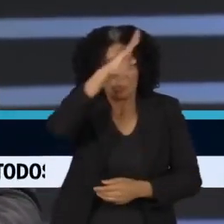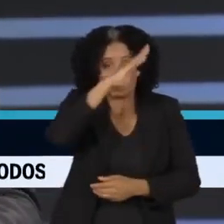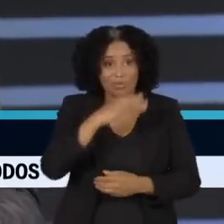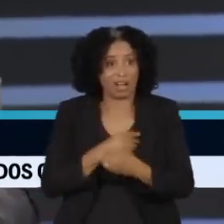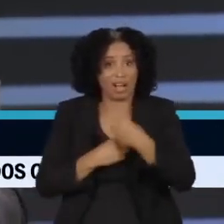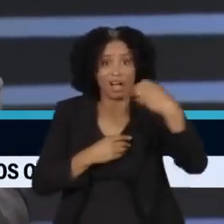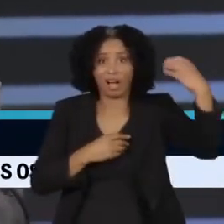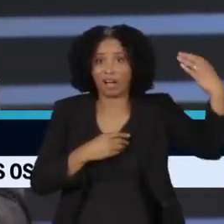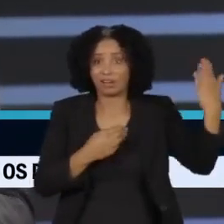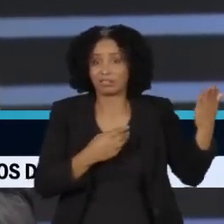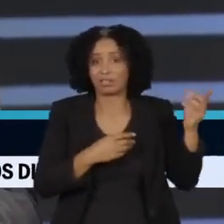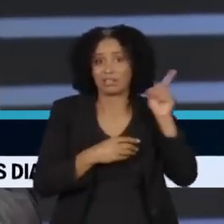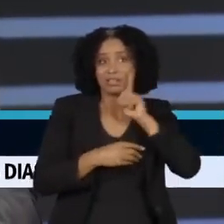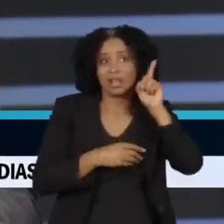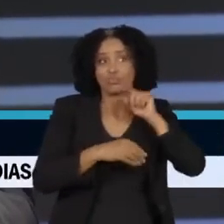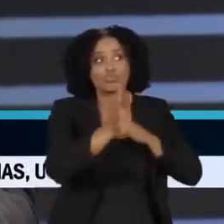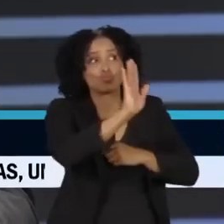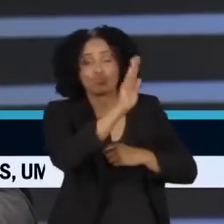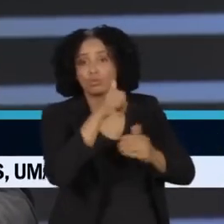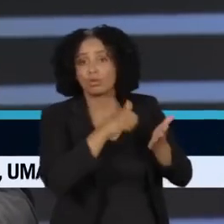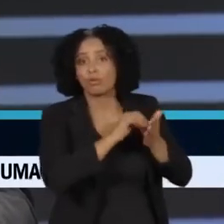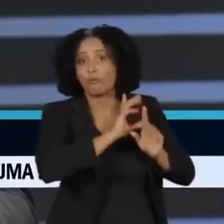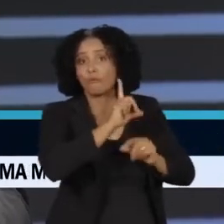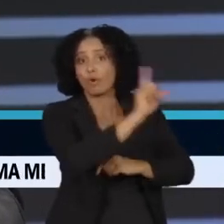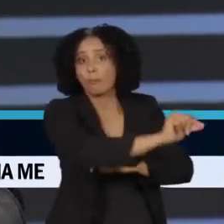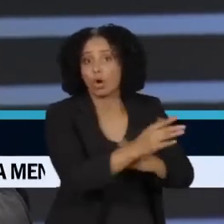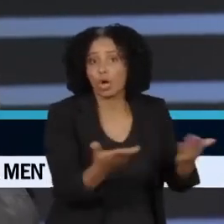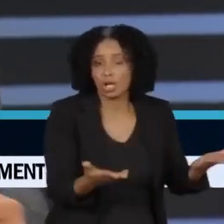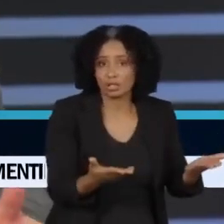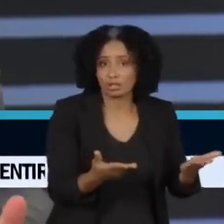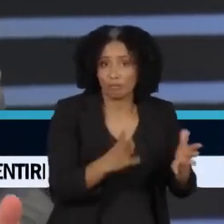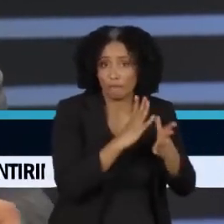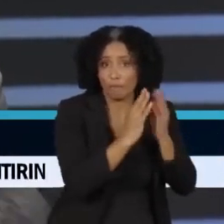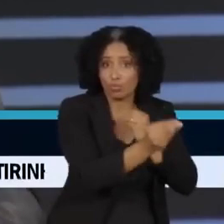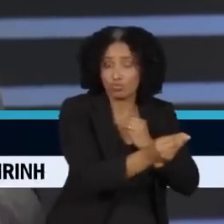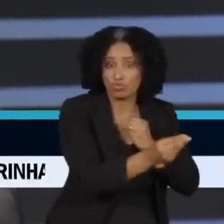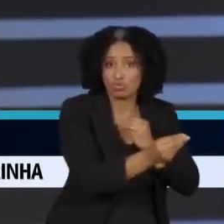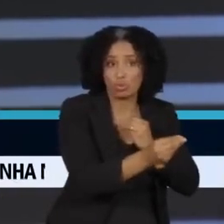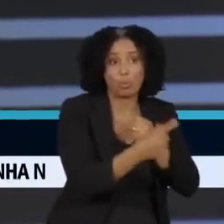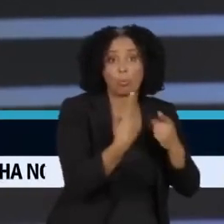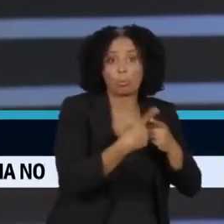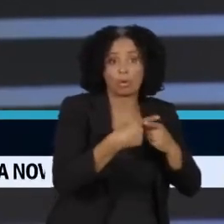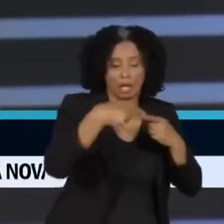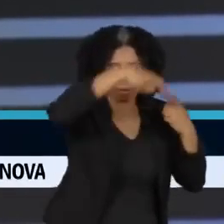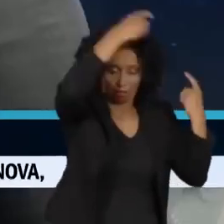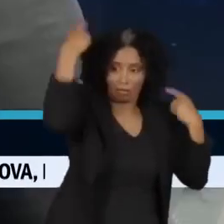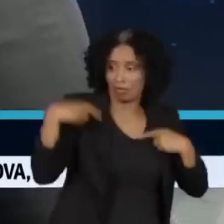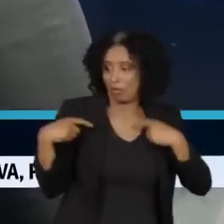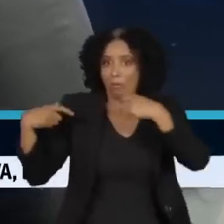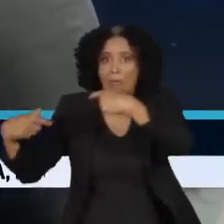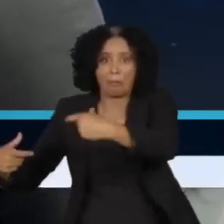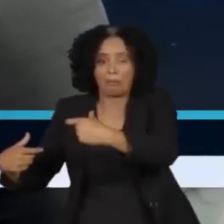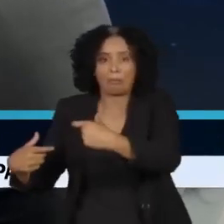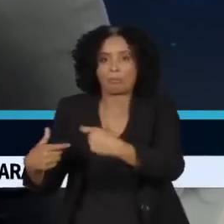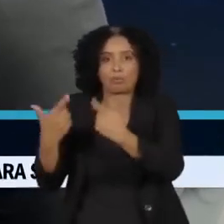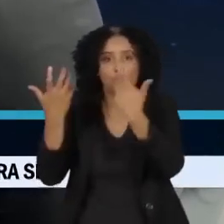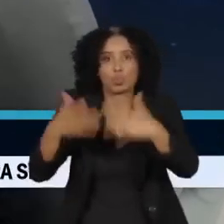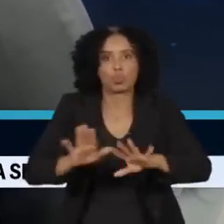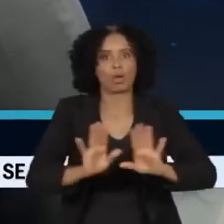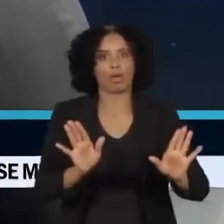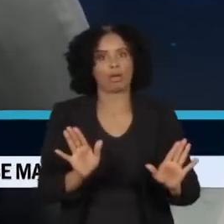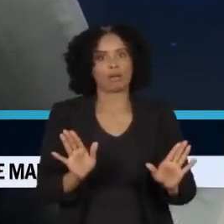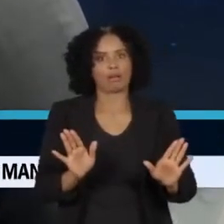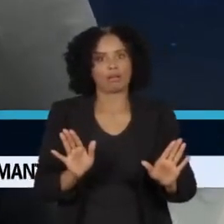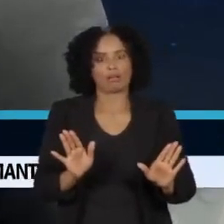a Flórida, o ex-presidente da República fugiu para a Flórida para não entregar a faixa, para não ter problema com a justiça, porque ele sabia que